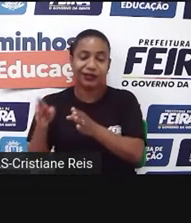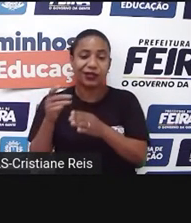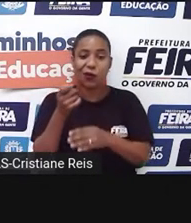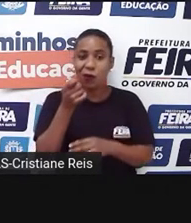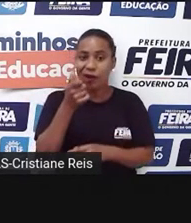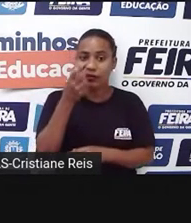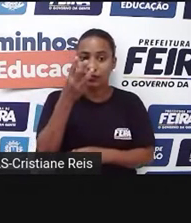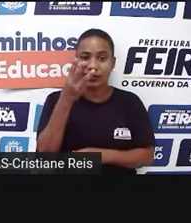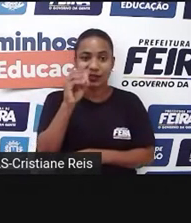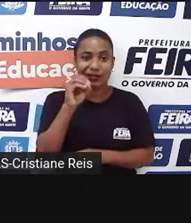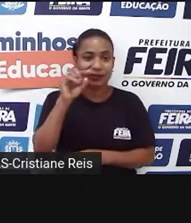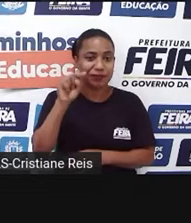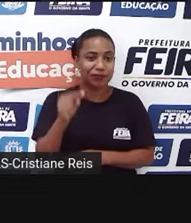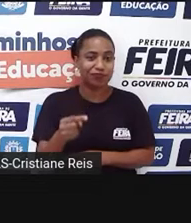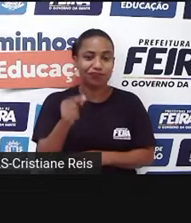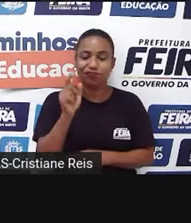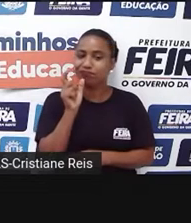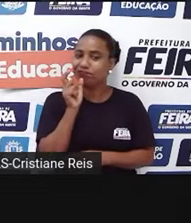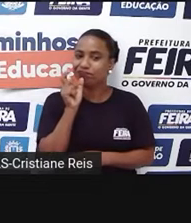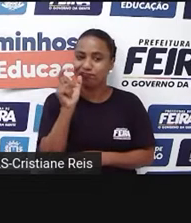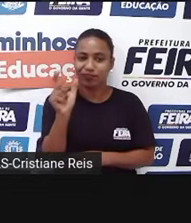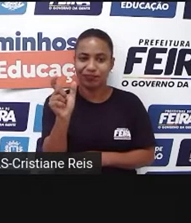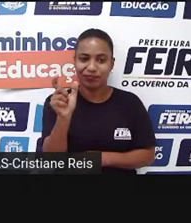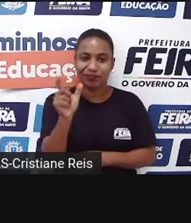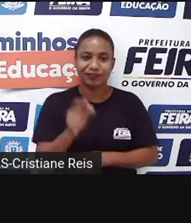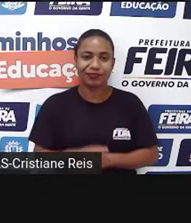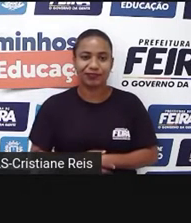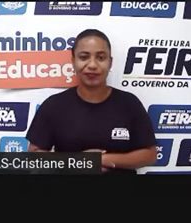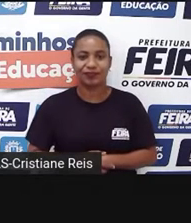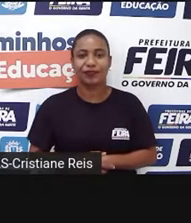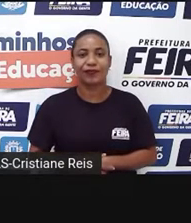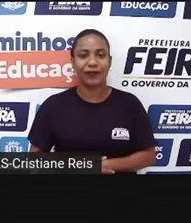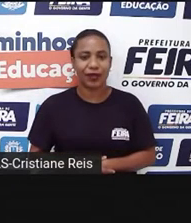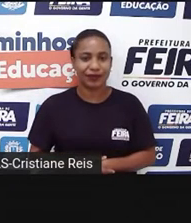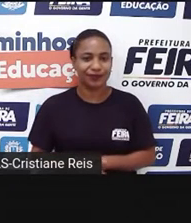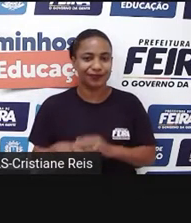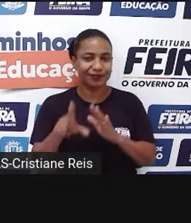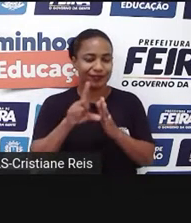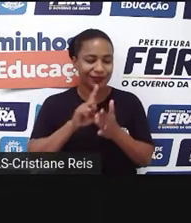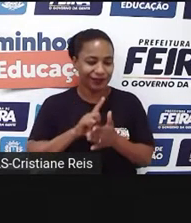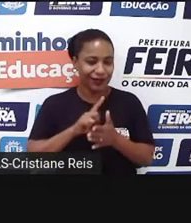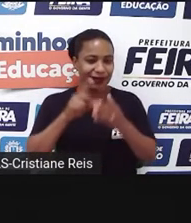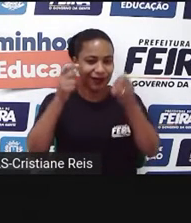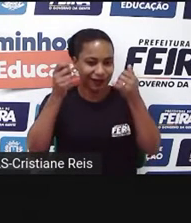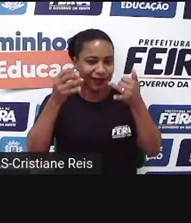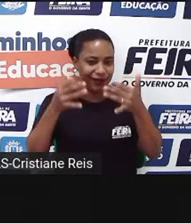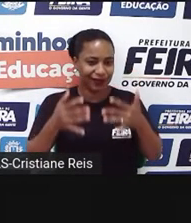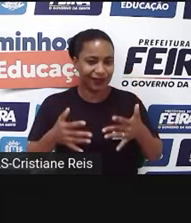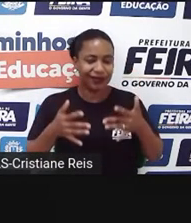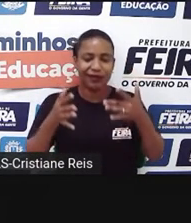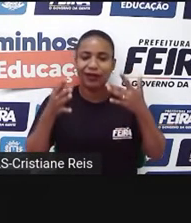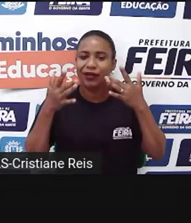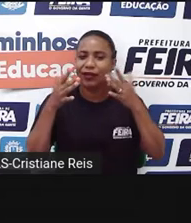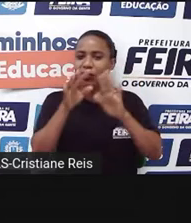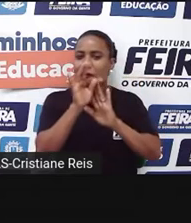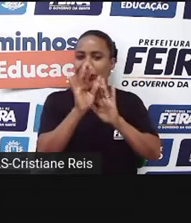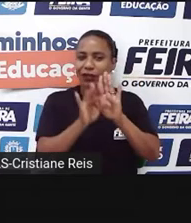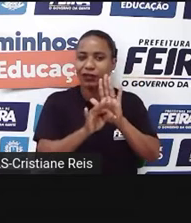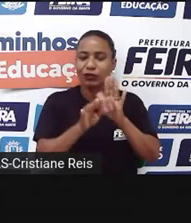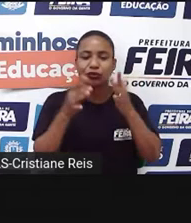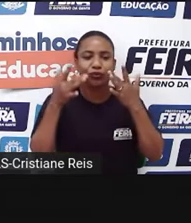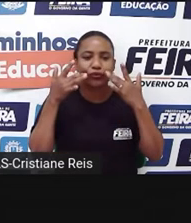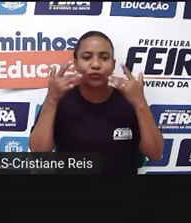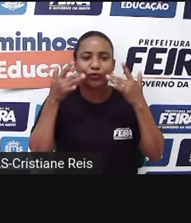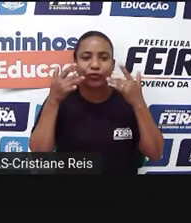Ok? Bom, eu falei para vocês antes que é um texto dramático. O que é isso, na